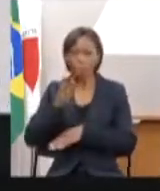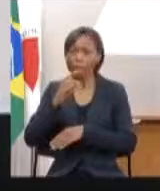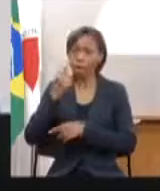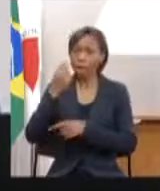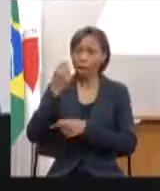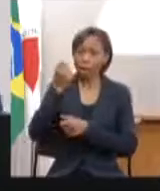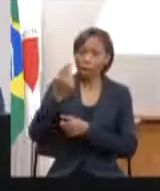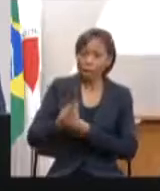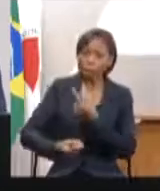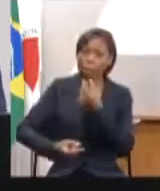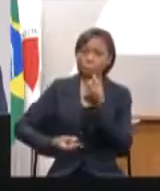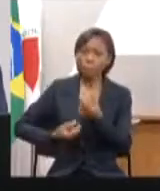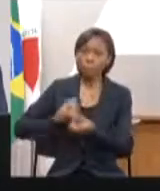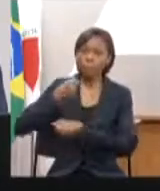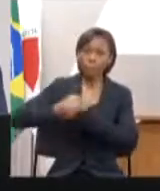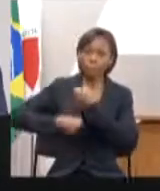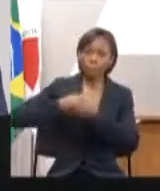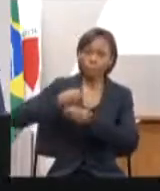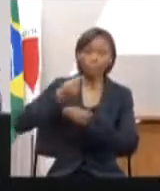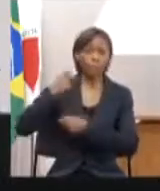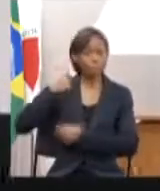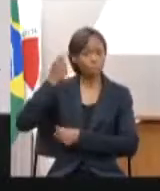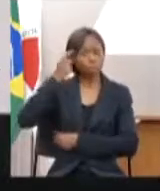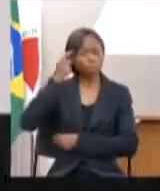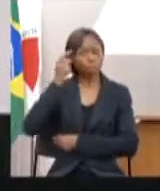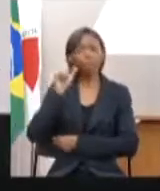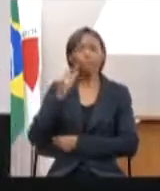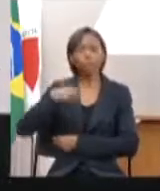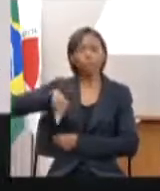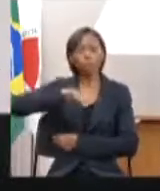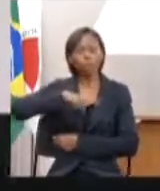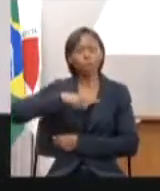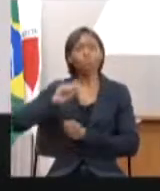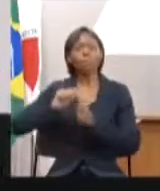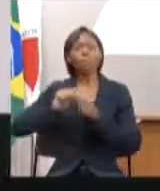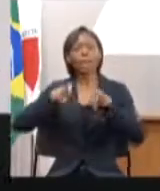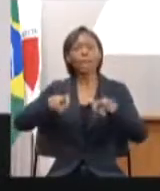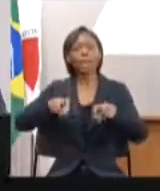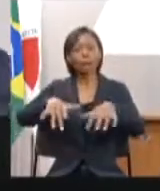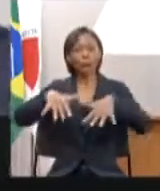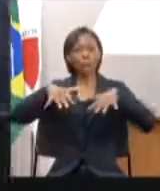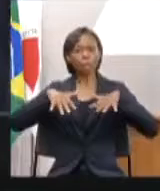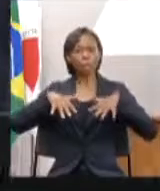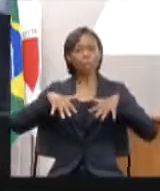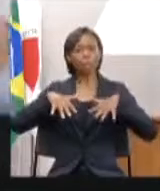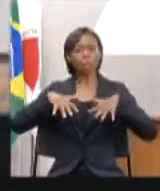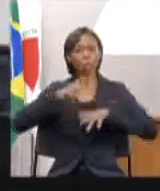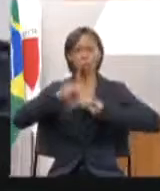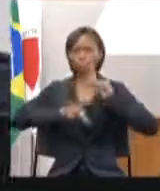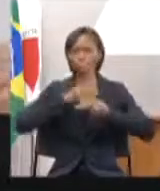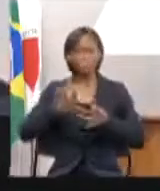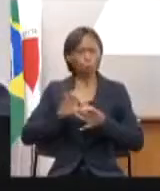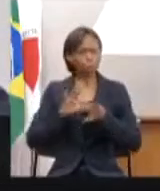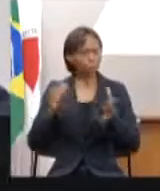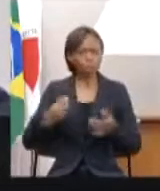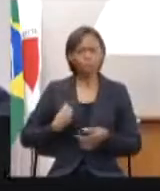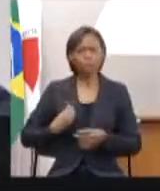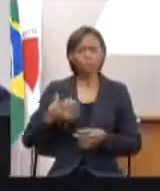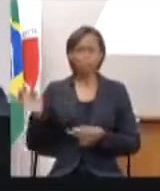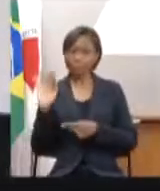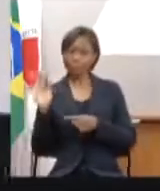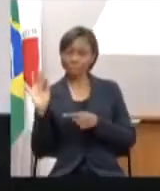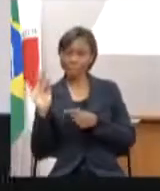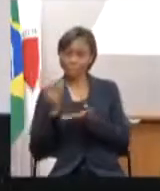ano eu venho pensando da gente inclusive fazer audiências públicas iniciar desde fevereiro